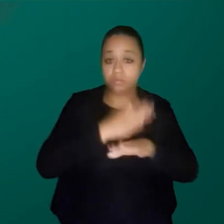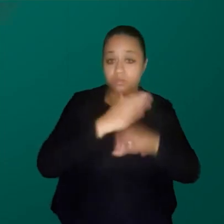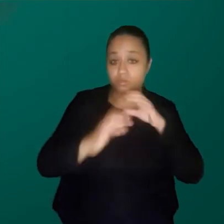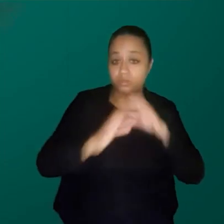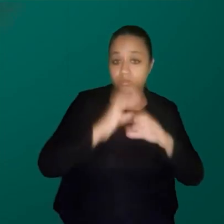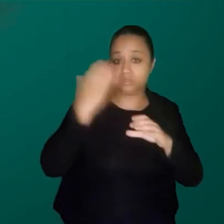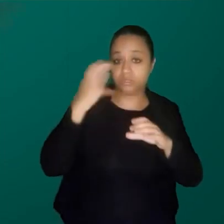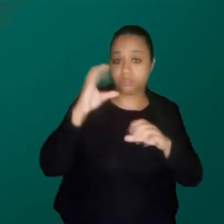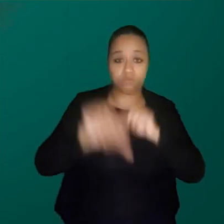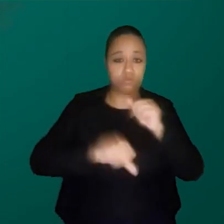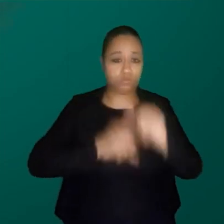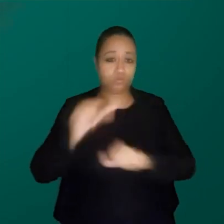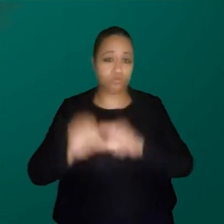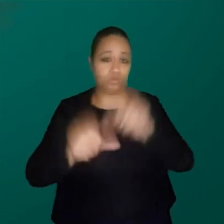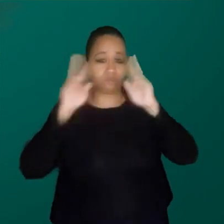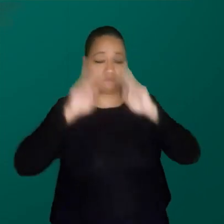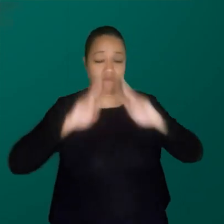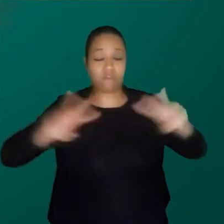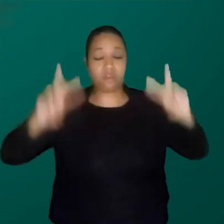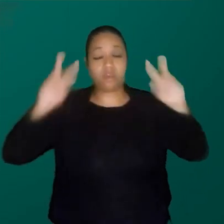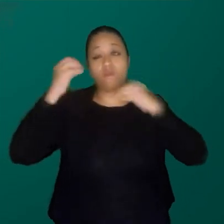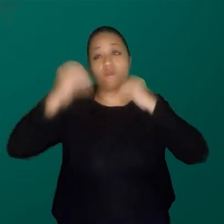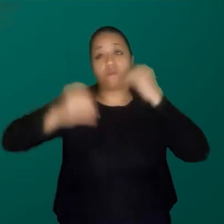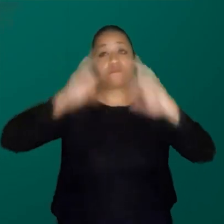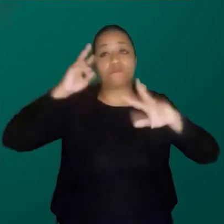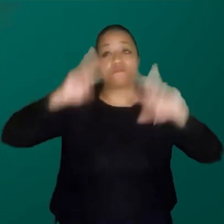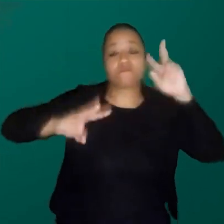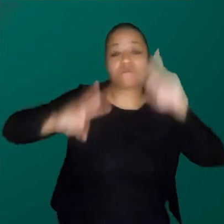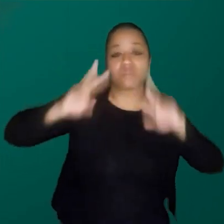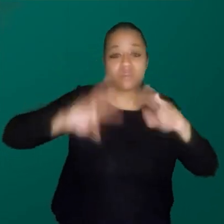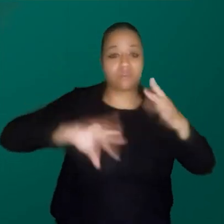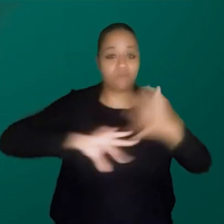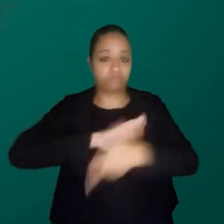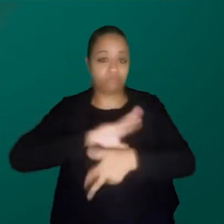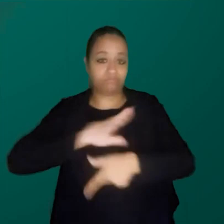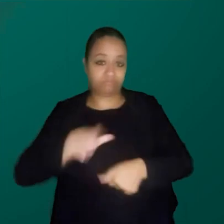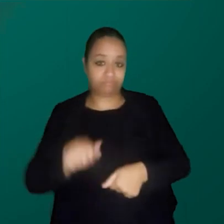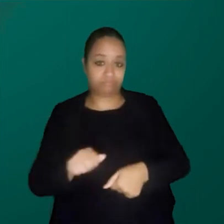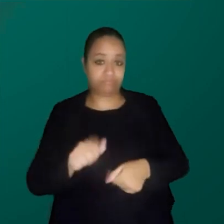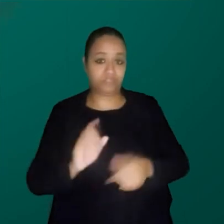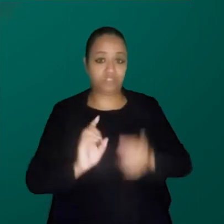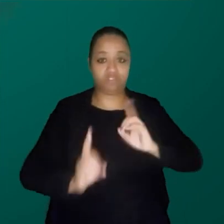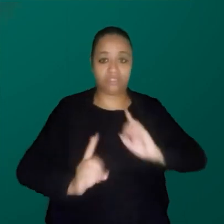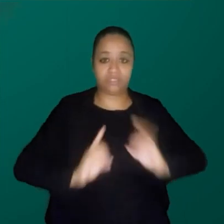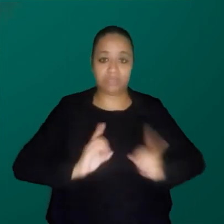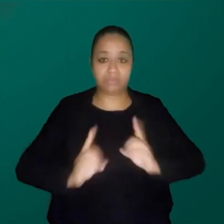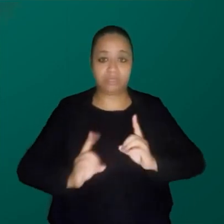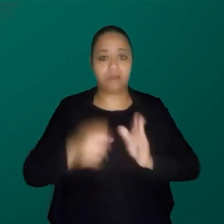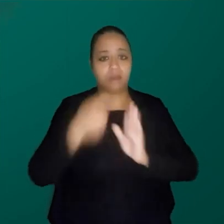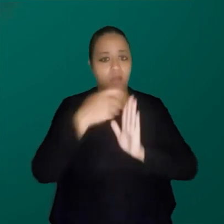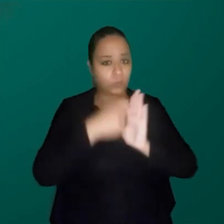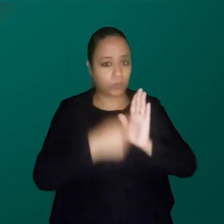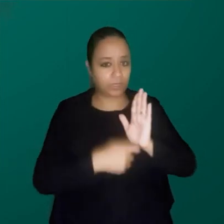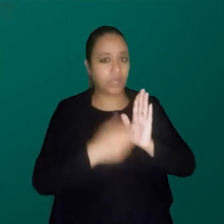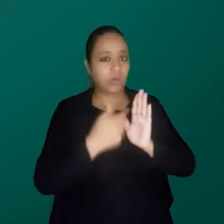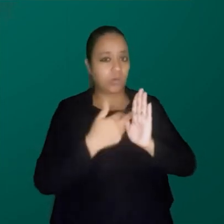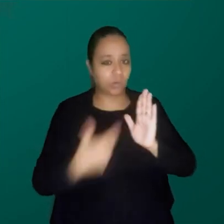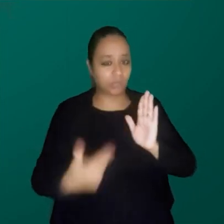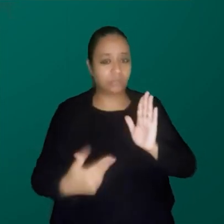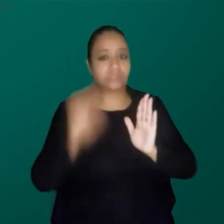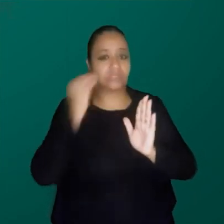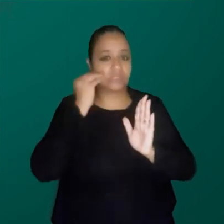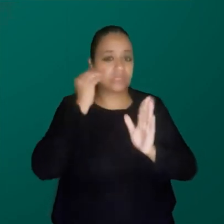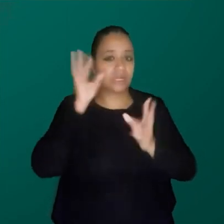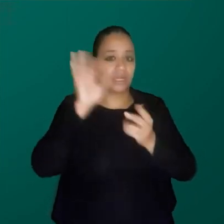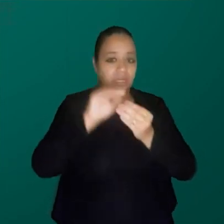mudou, o meu olhar e a minha forma de enxergar essas dinâmicas. Então, anotei algumas coisas aqui enquanto as minhas colegas estavam falando e vou tentar resumir